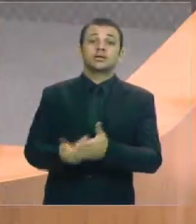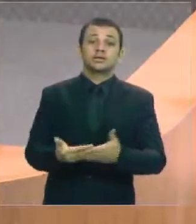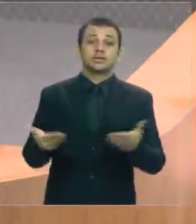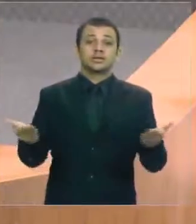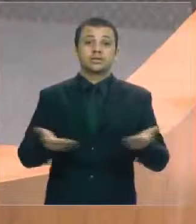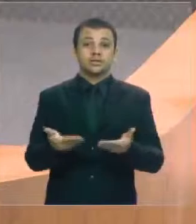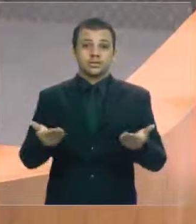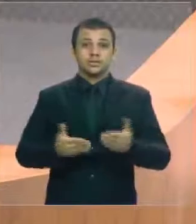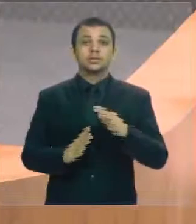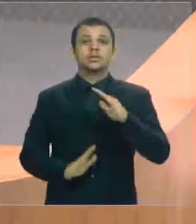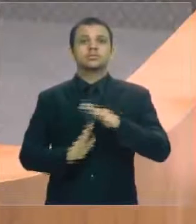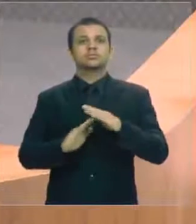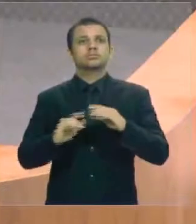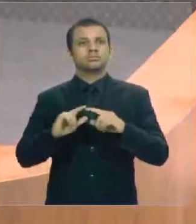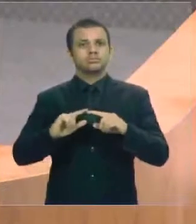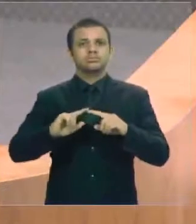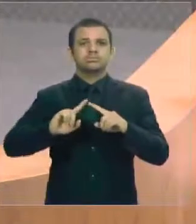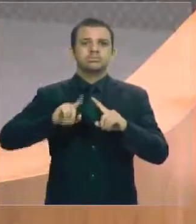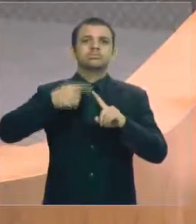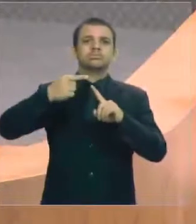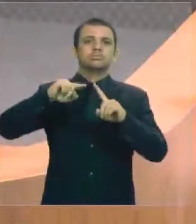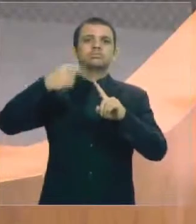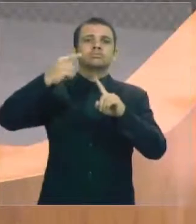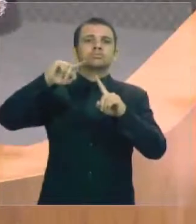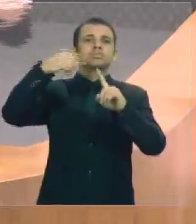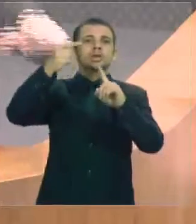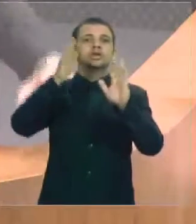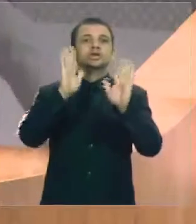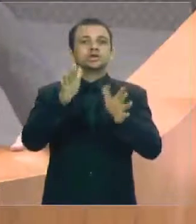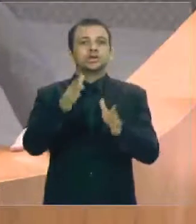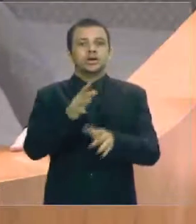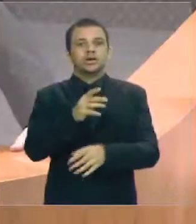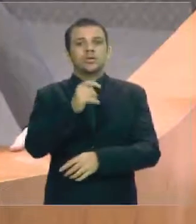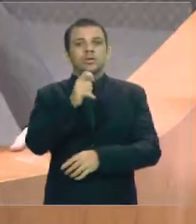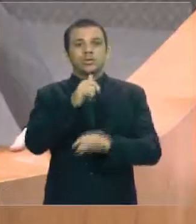limite vem aumentando e já chegou ao limite de alerta.